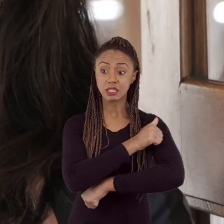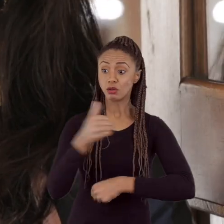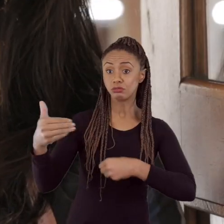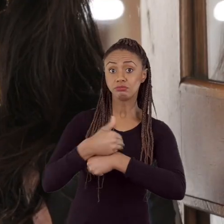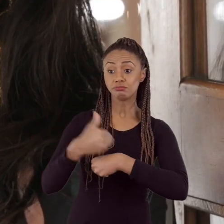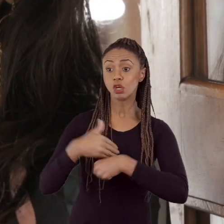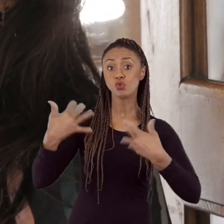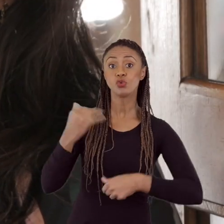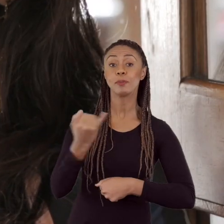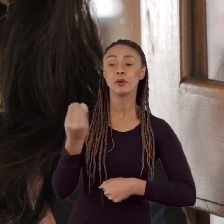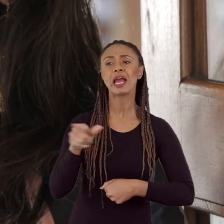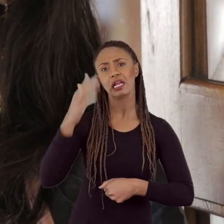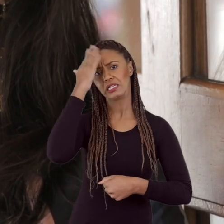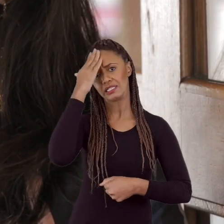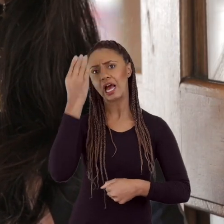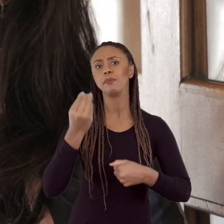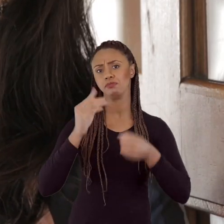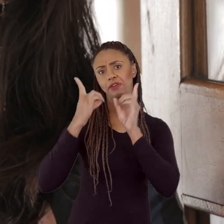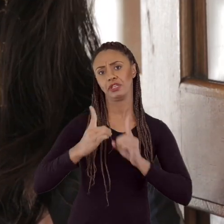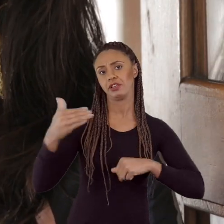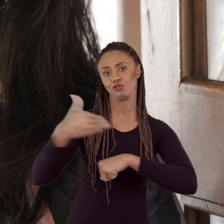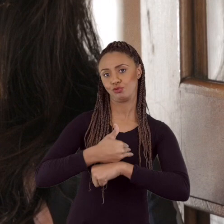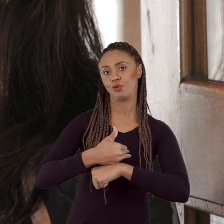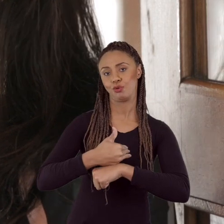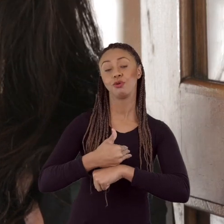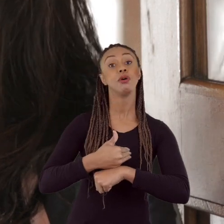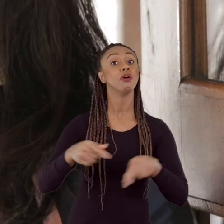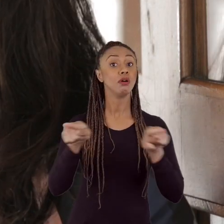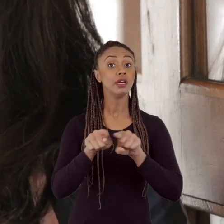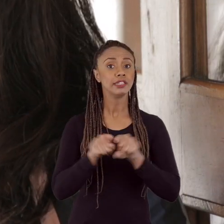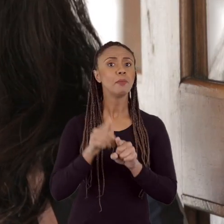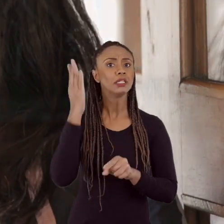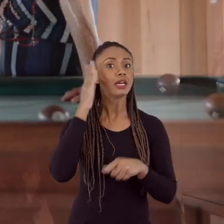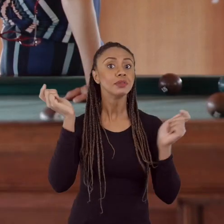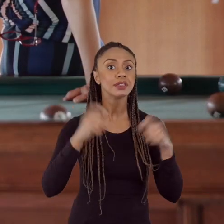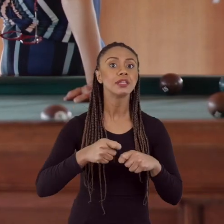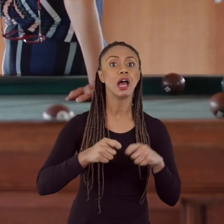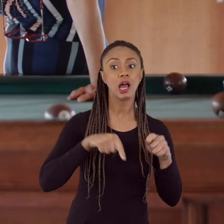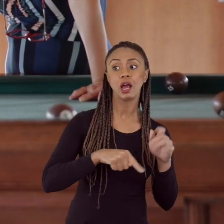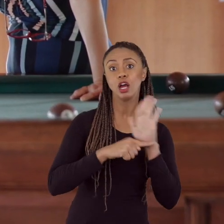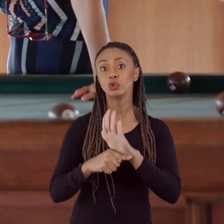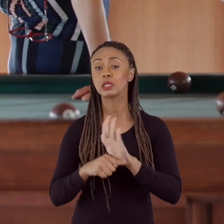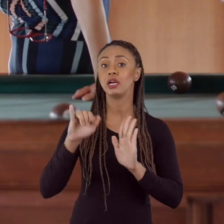porque ele sabe o que é ter chegado até aqui com uma deficiência e ele sabe o que é que iria ajudar no caso dele ou não.